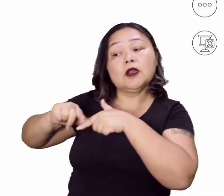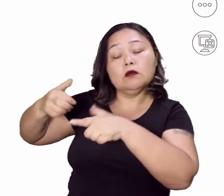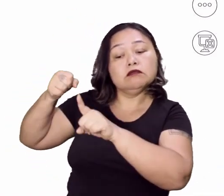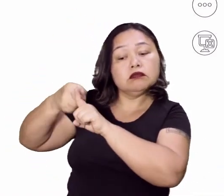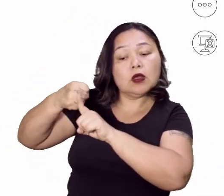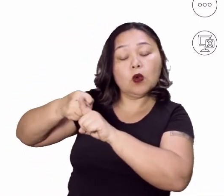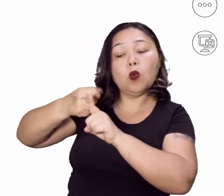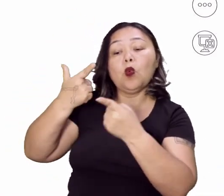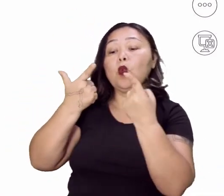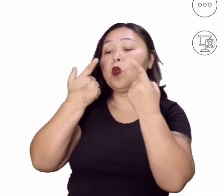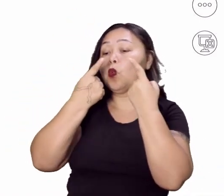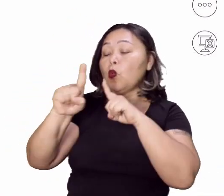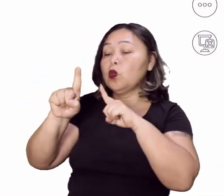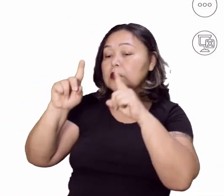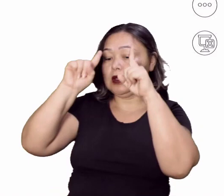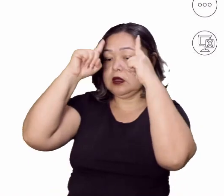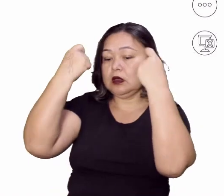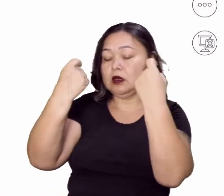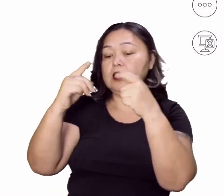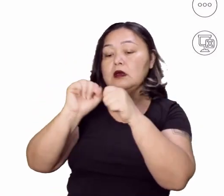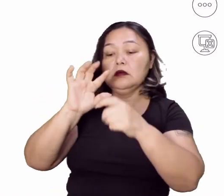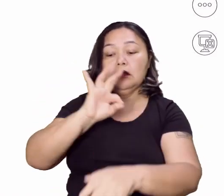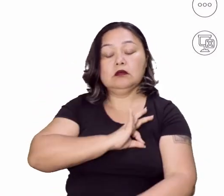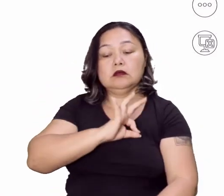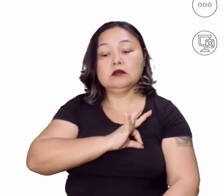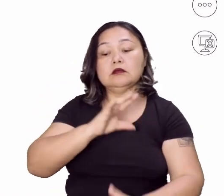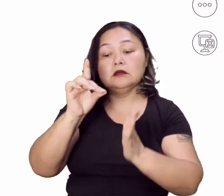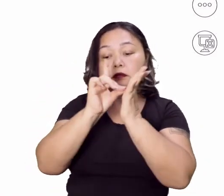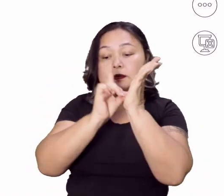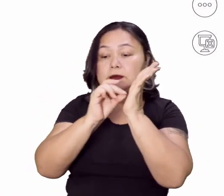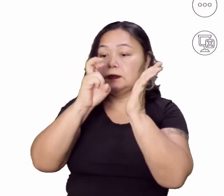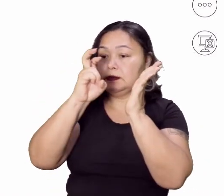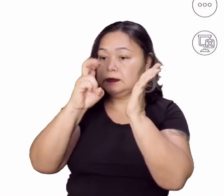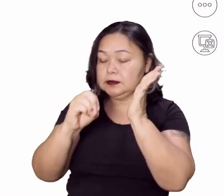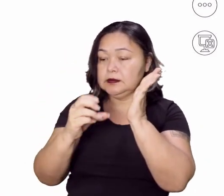contra a violência policial na década de 50 e 60.